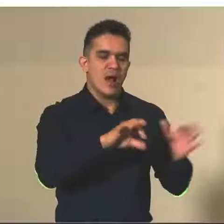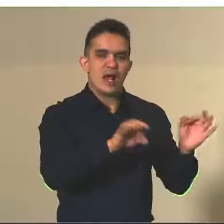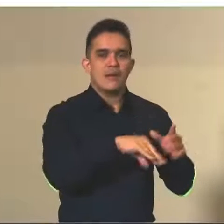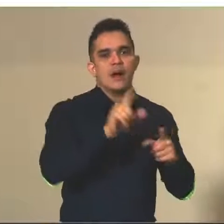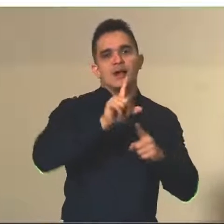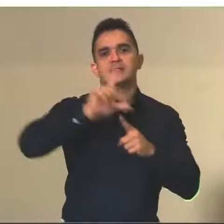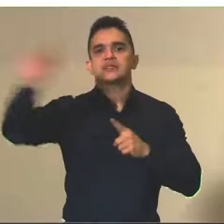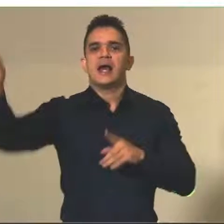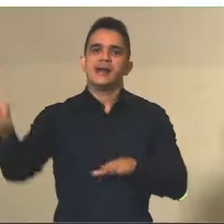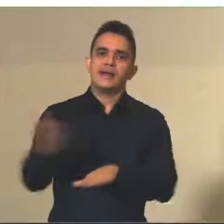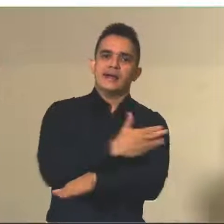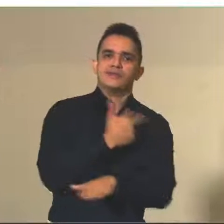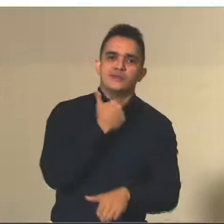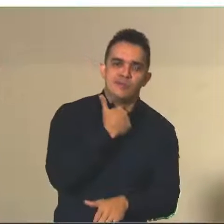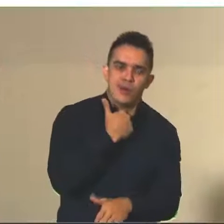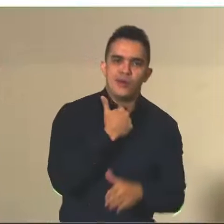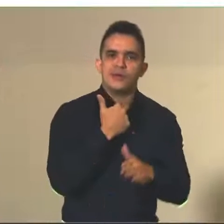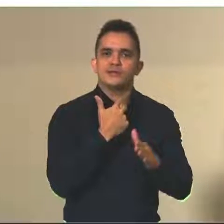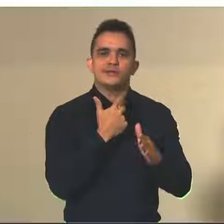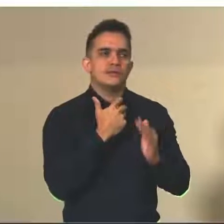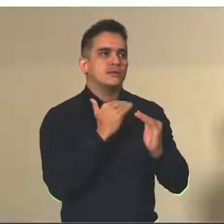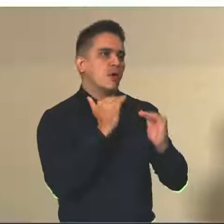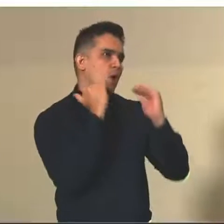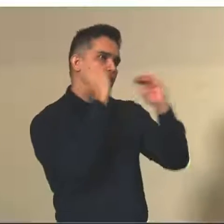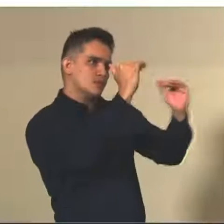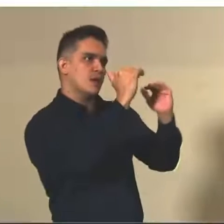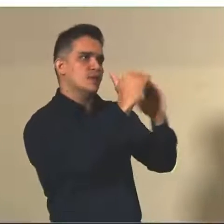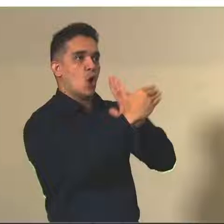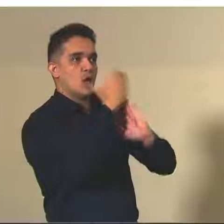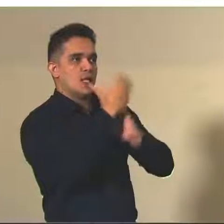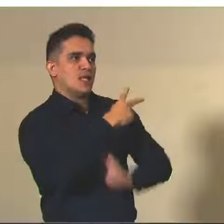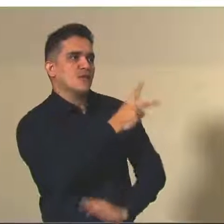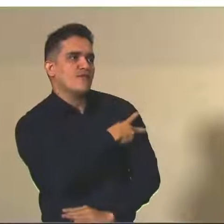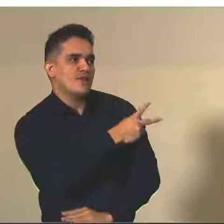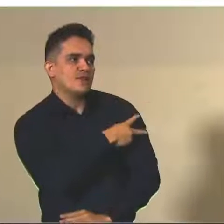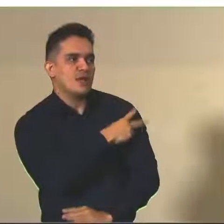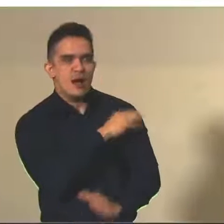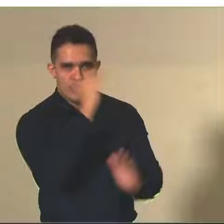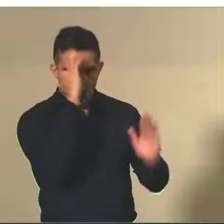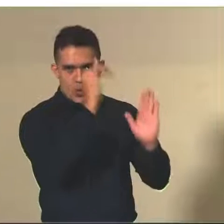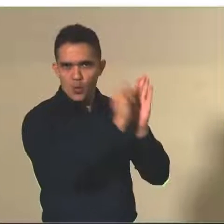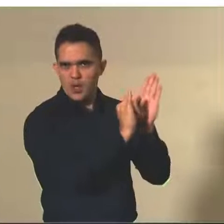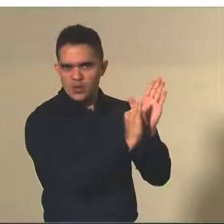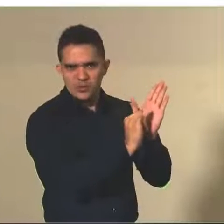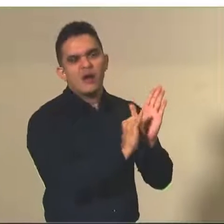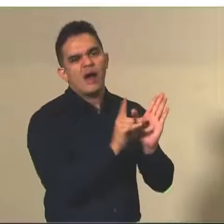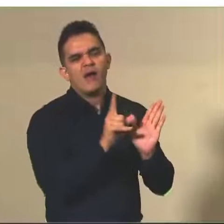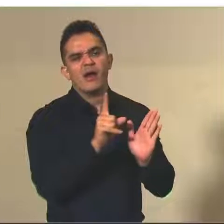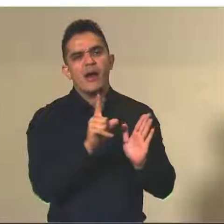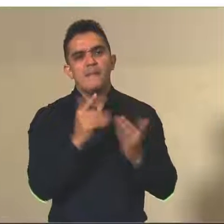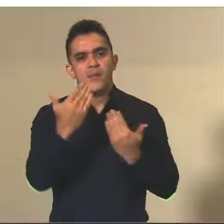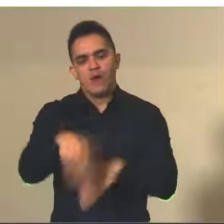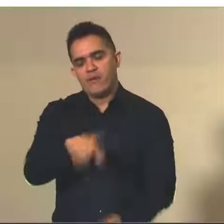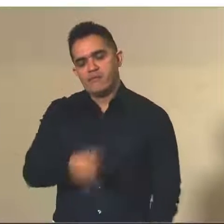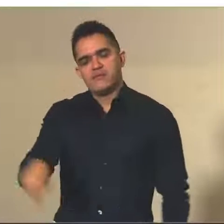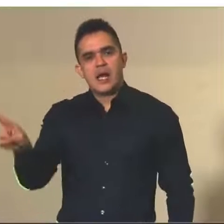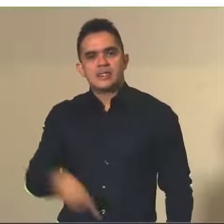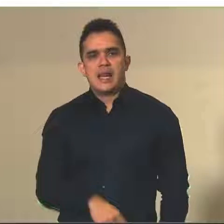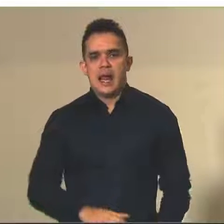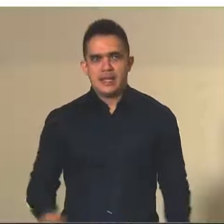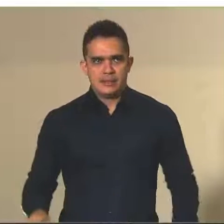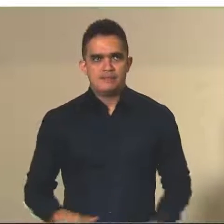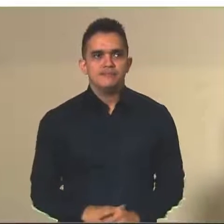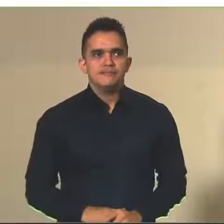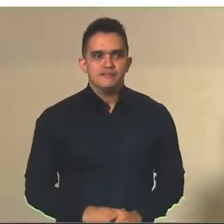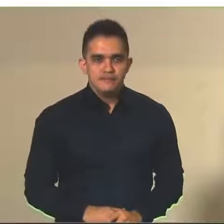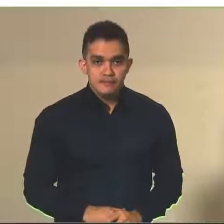impressos, não atender as orientações dos fiscais e não cumprir as normas previstas no edital. Os participantes afetados por